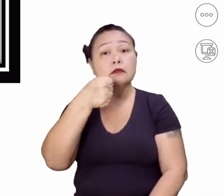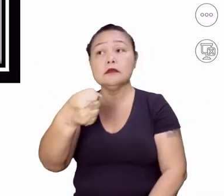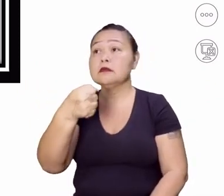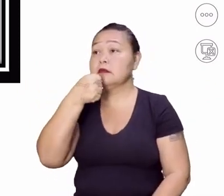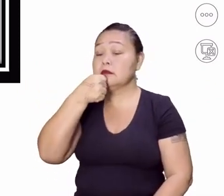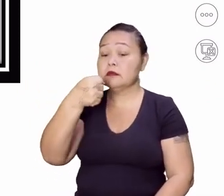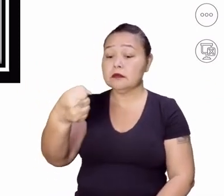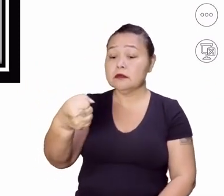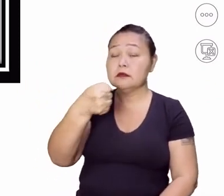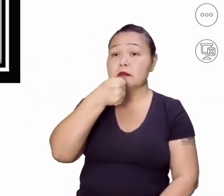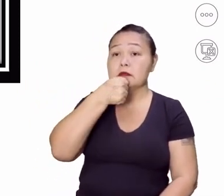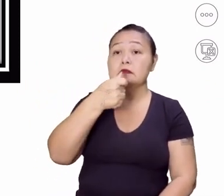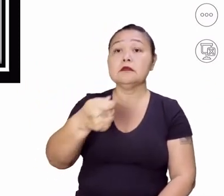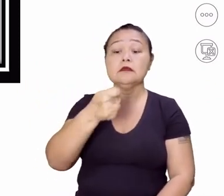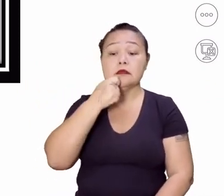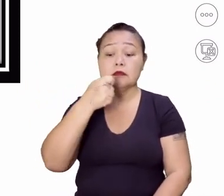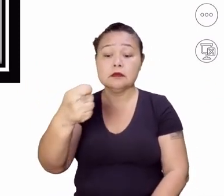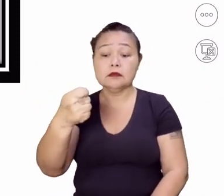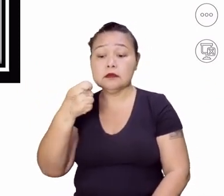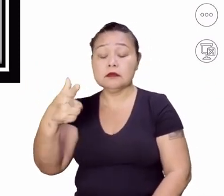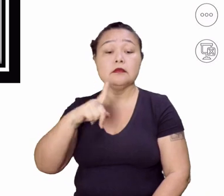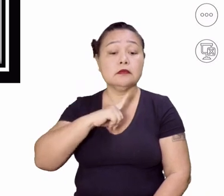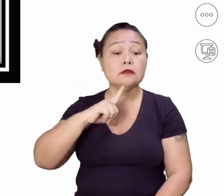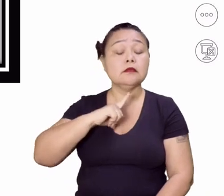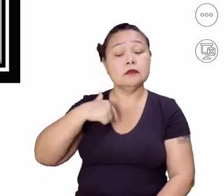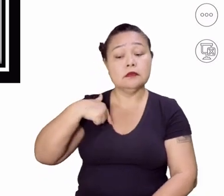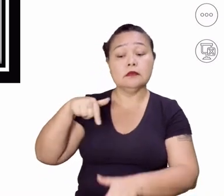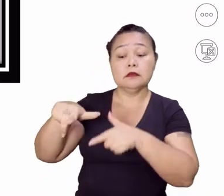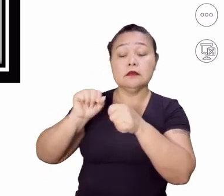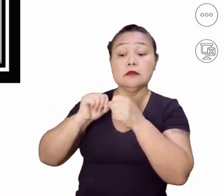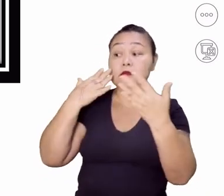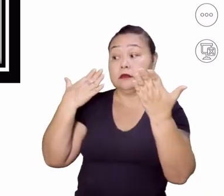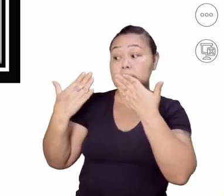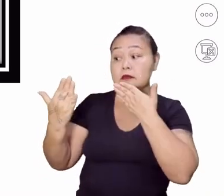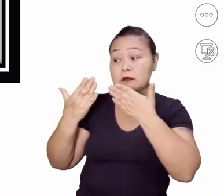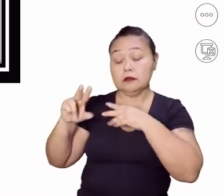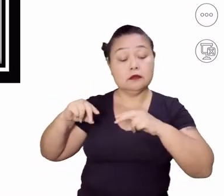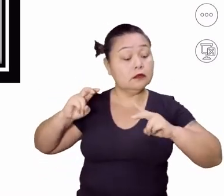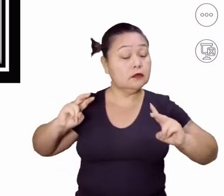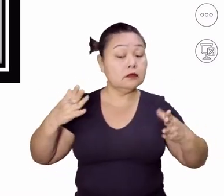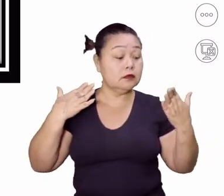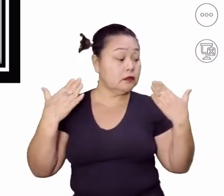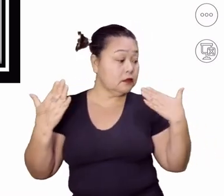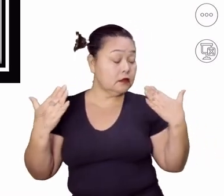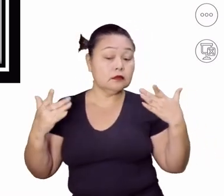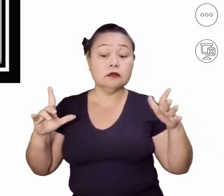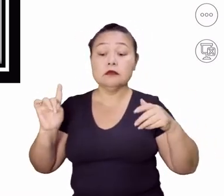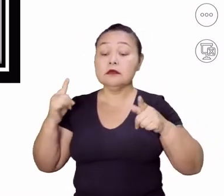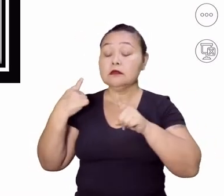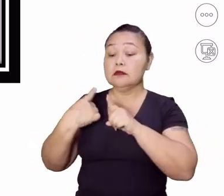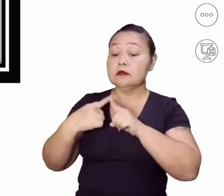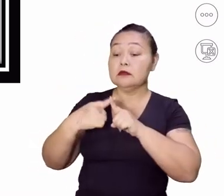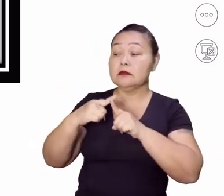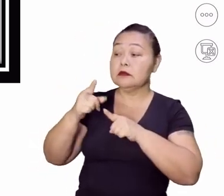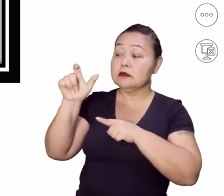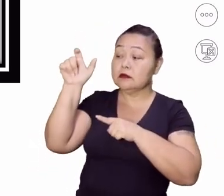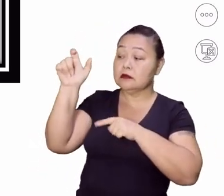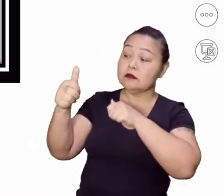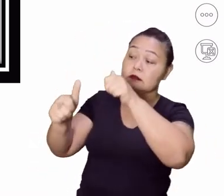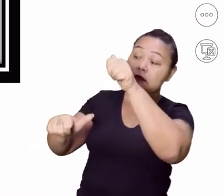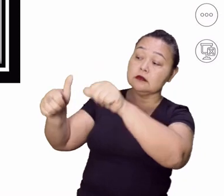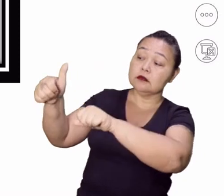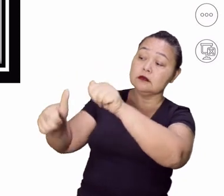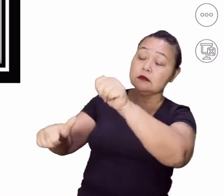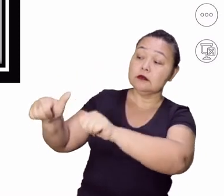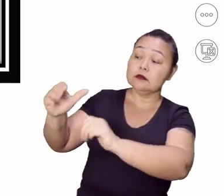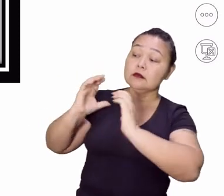não sei se vocês já perceberam que, geralmente, nas entrevistas de emprego, sempre tem um psicólogo, uma psicóloga, porque eles vão analisar